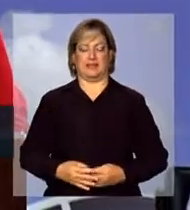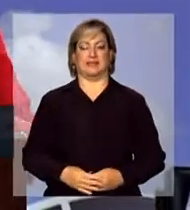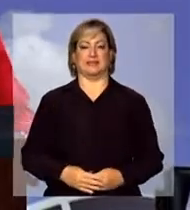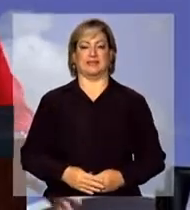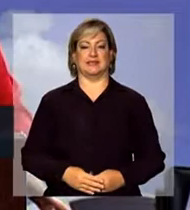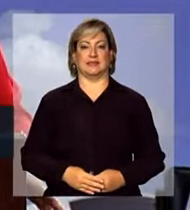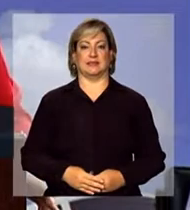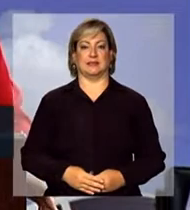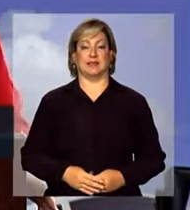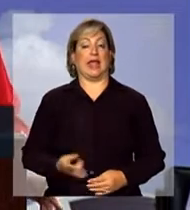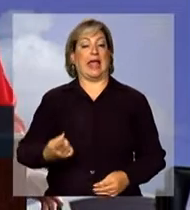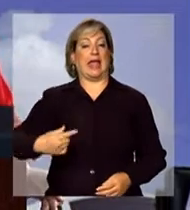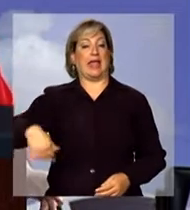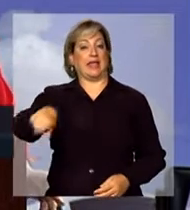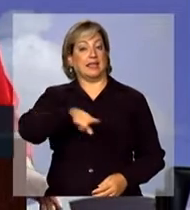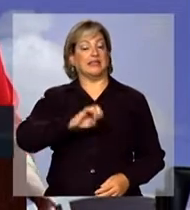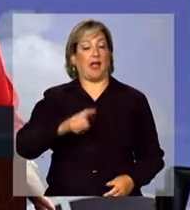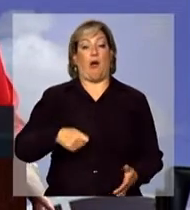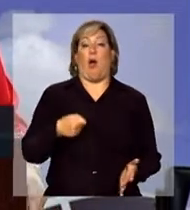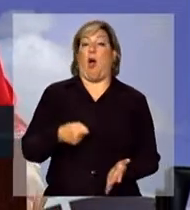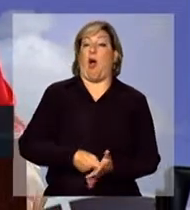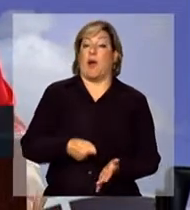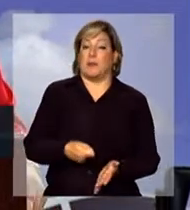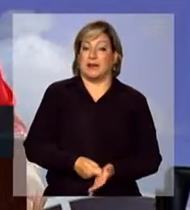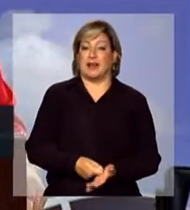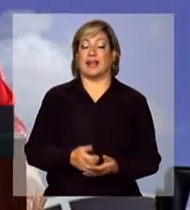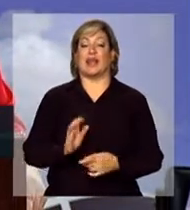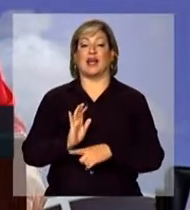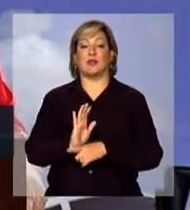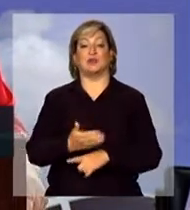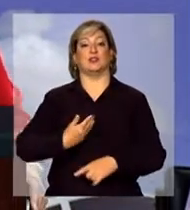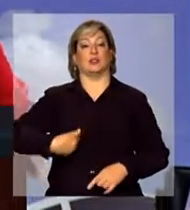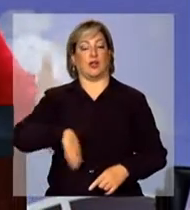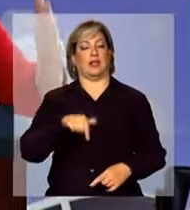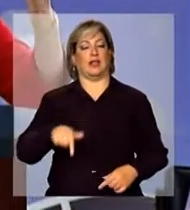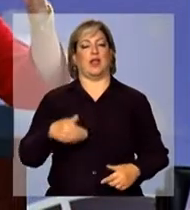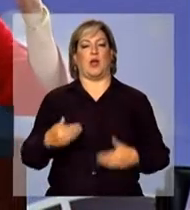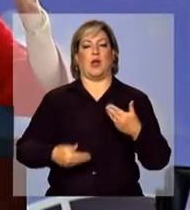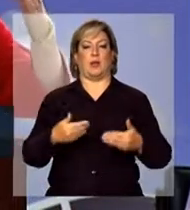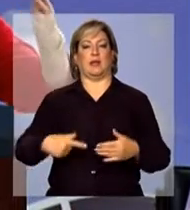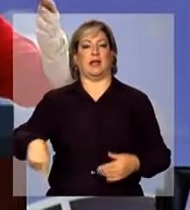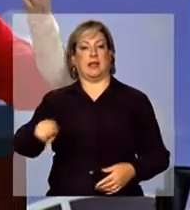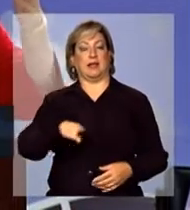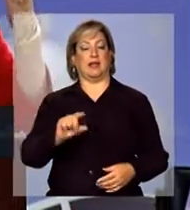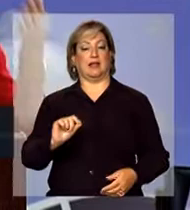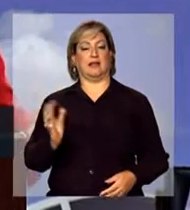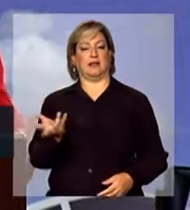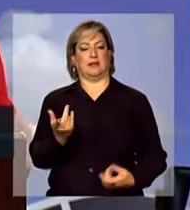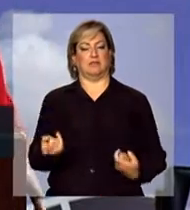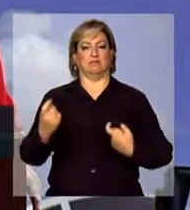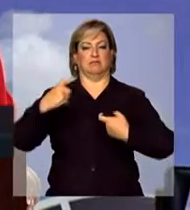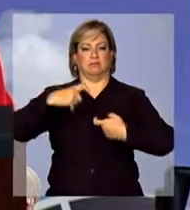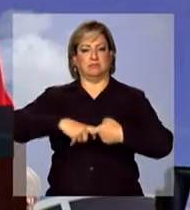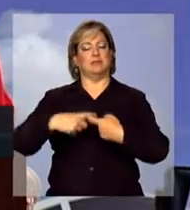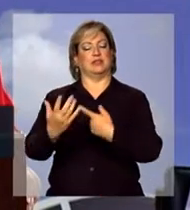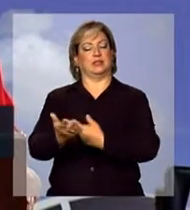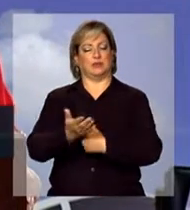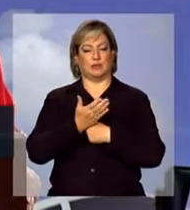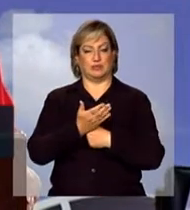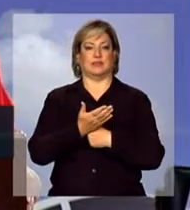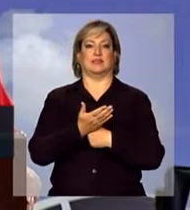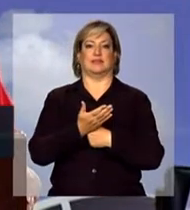E eles são obrigados a nos ajudar nesse processo, eles são grandes parceiros nossos